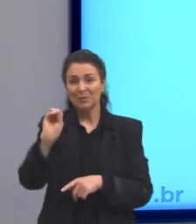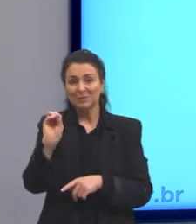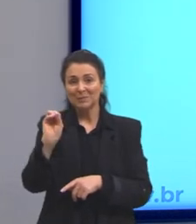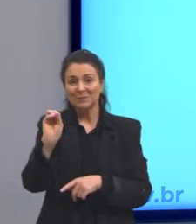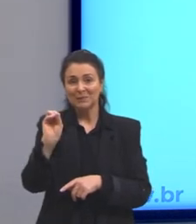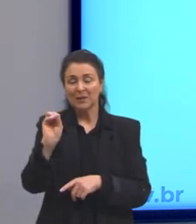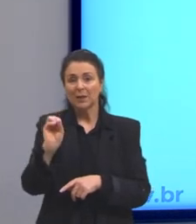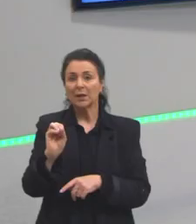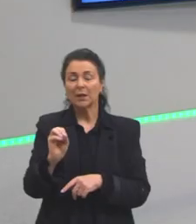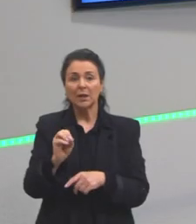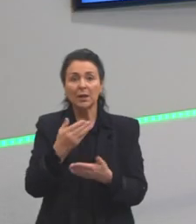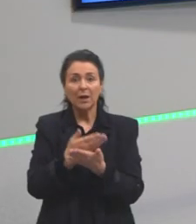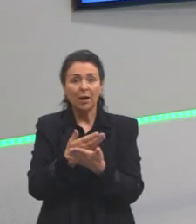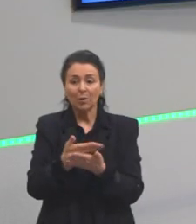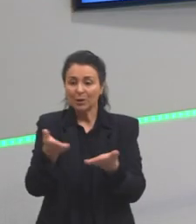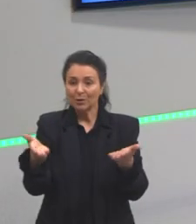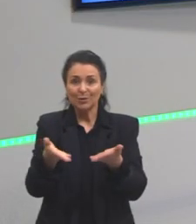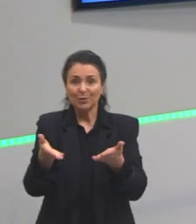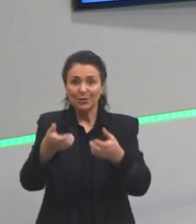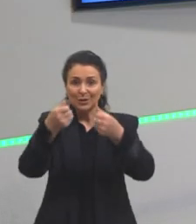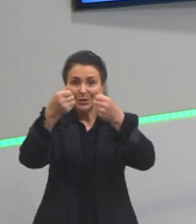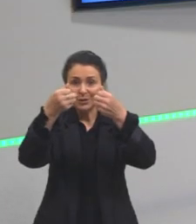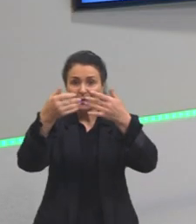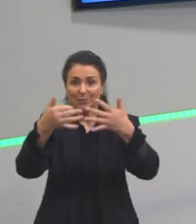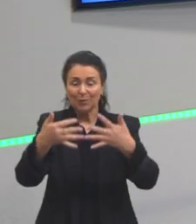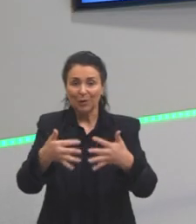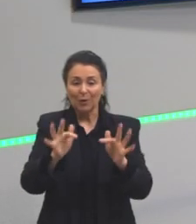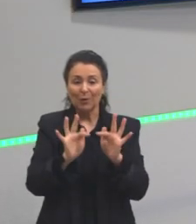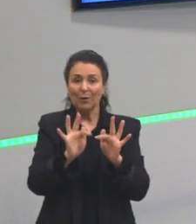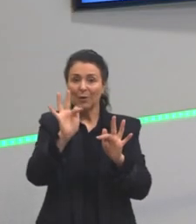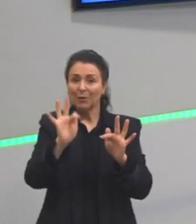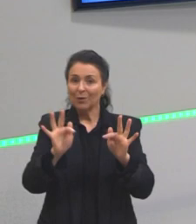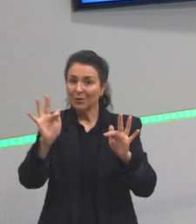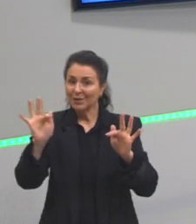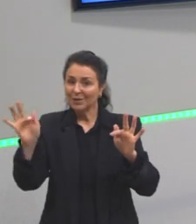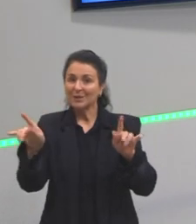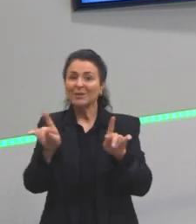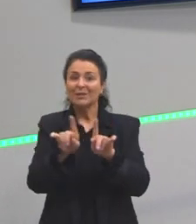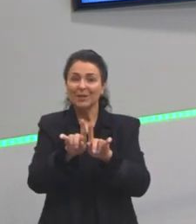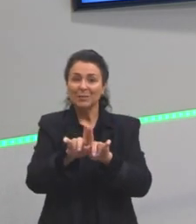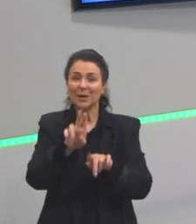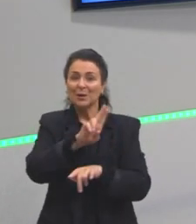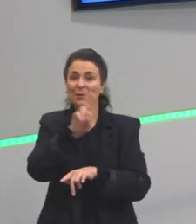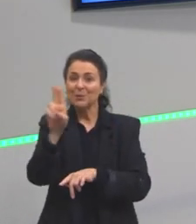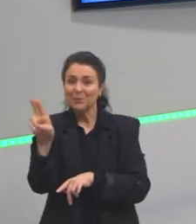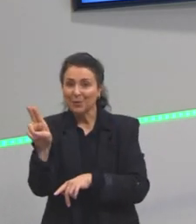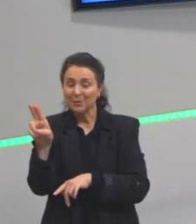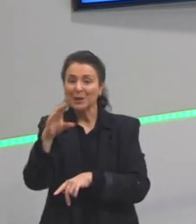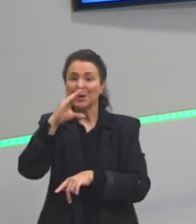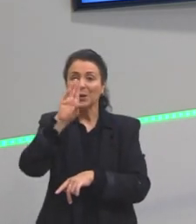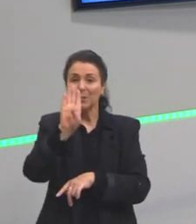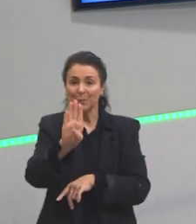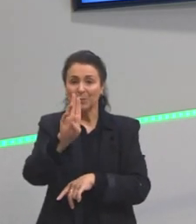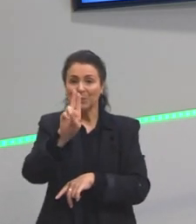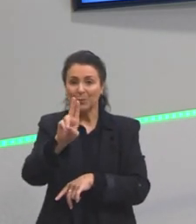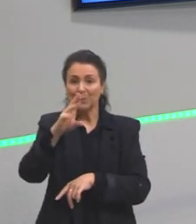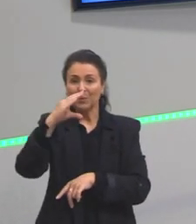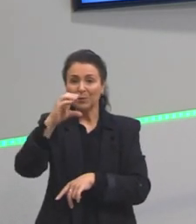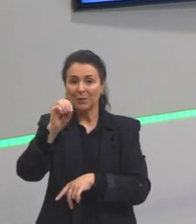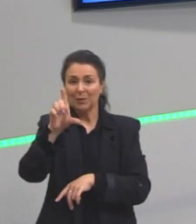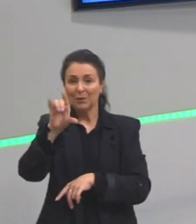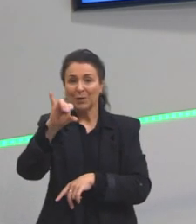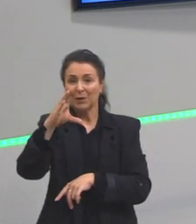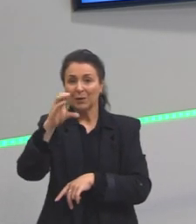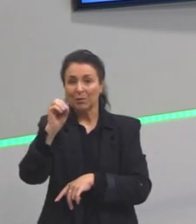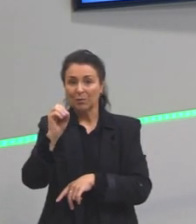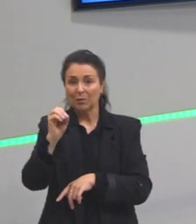traz. Por que o arcadismo é chamado desse momento bucólico? Então, bucólico está relacionado